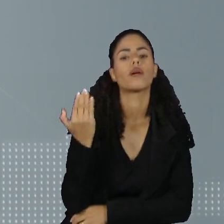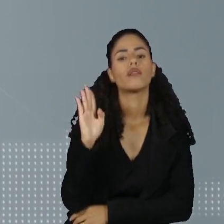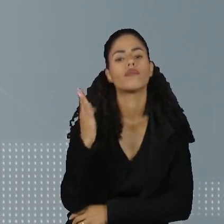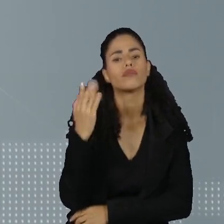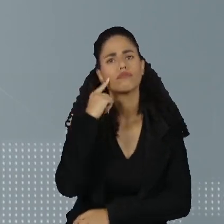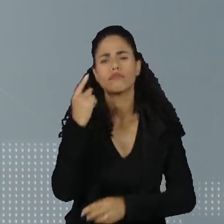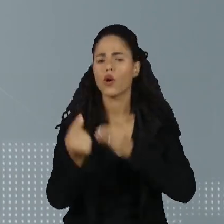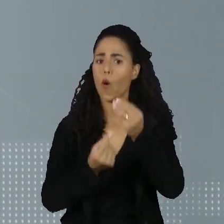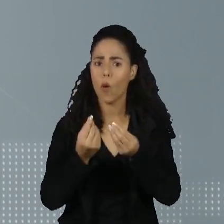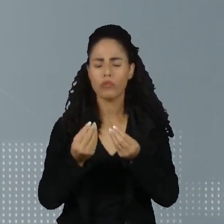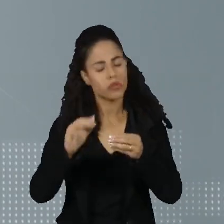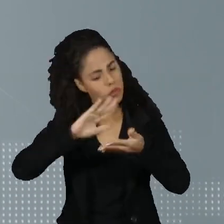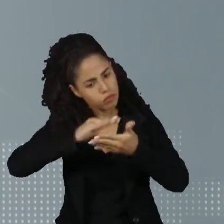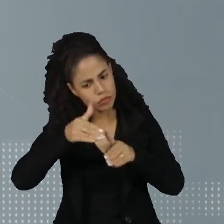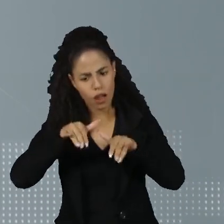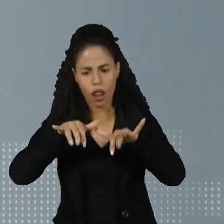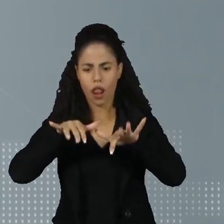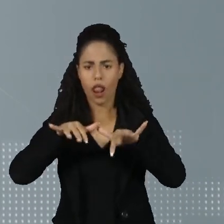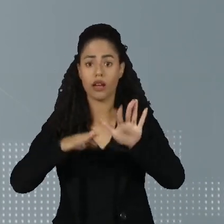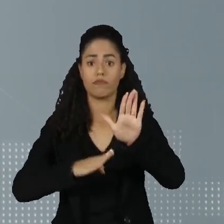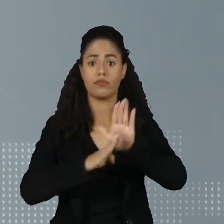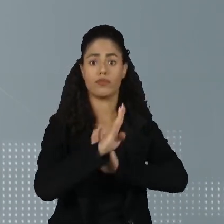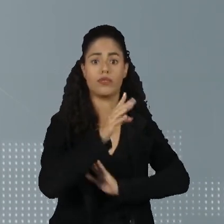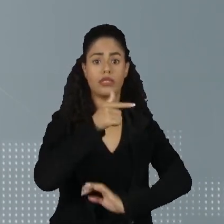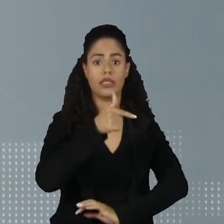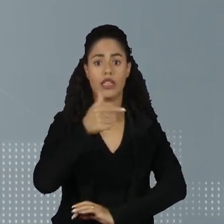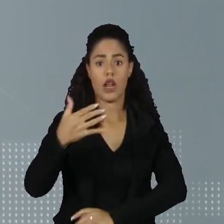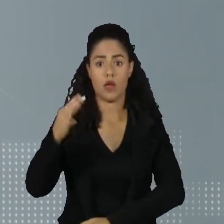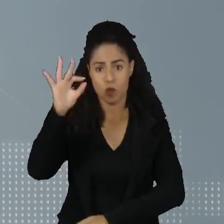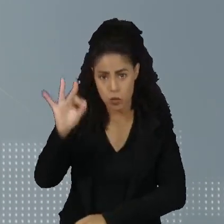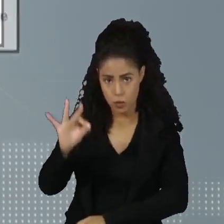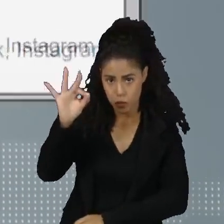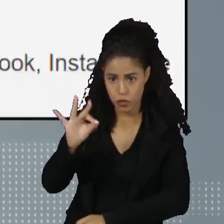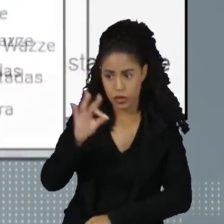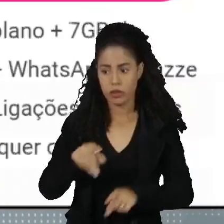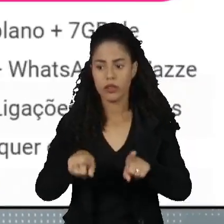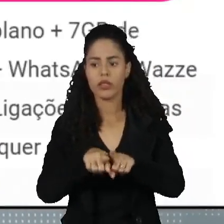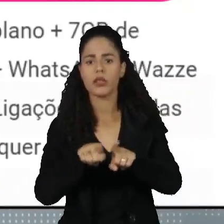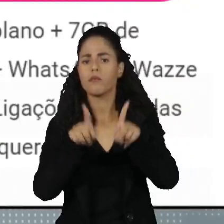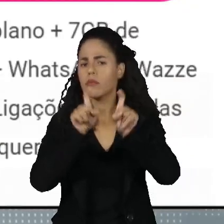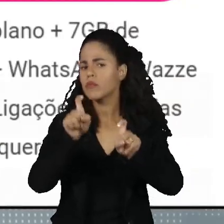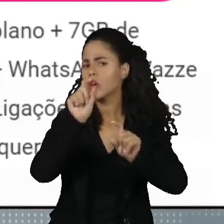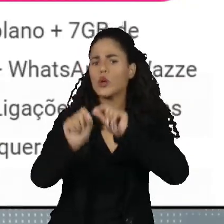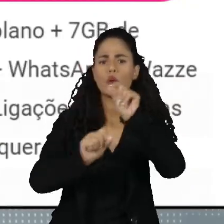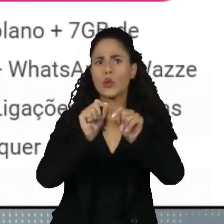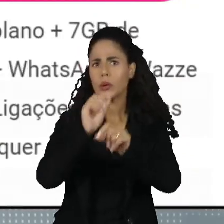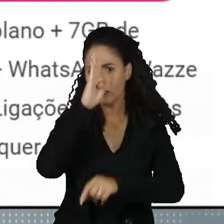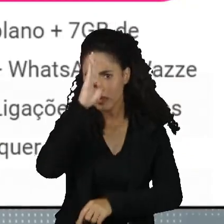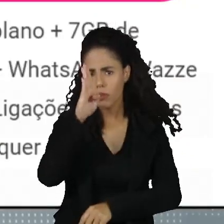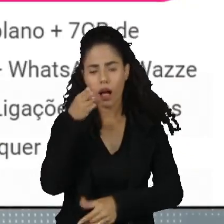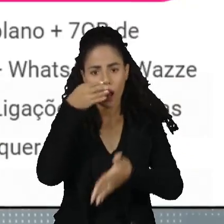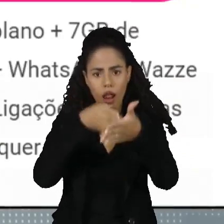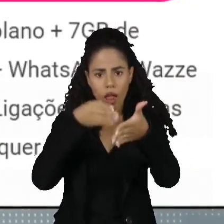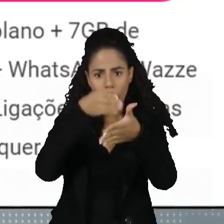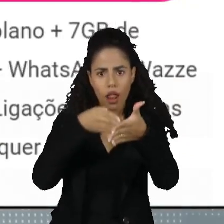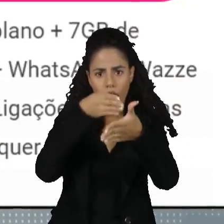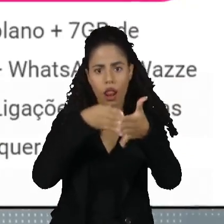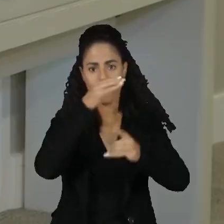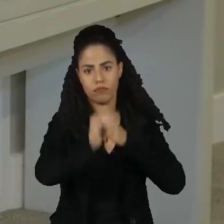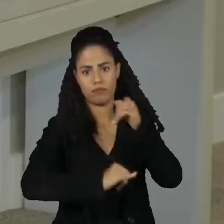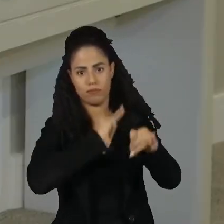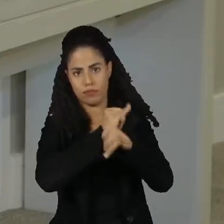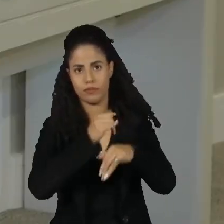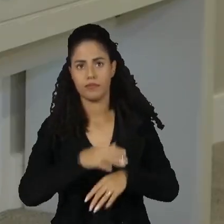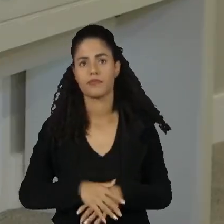e o computador, o número sobe para 74%. Um dos motivos é o limite de uso de dados móveis.